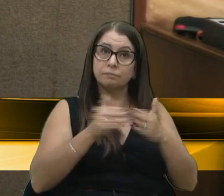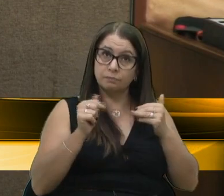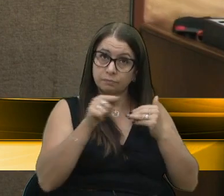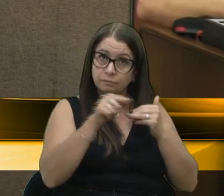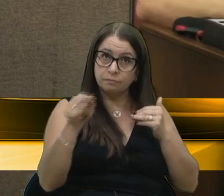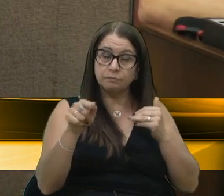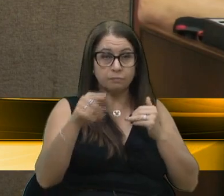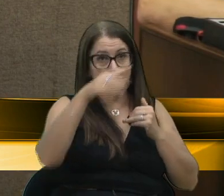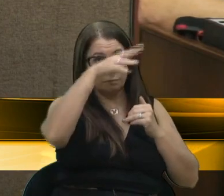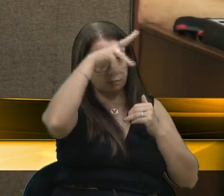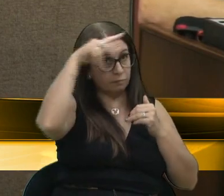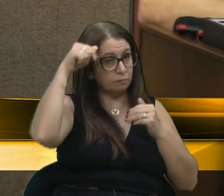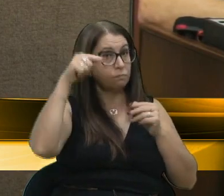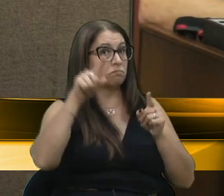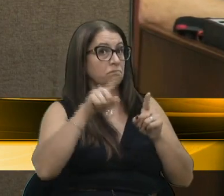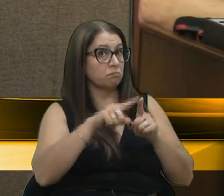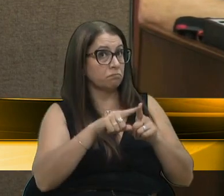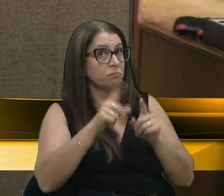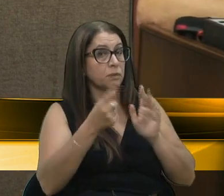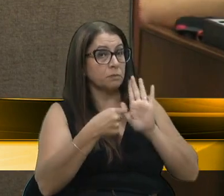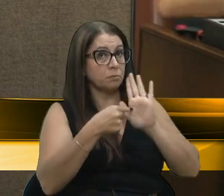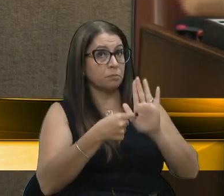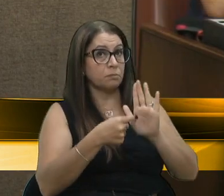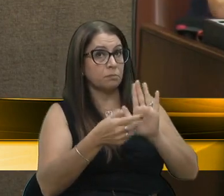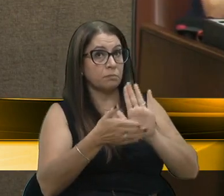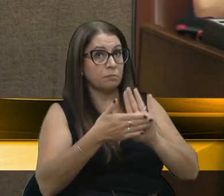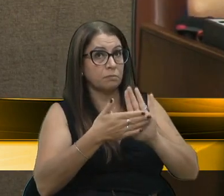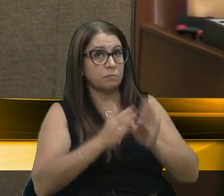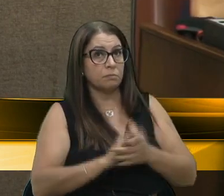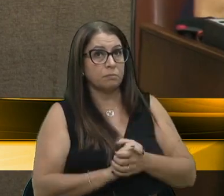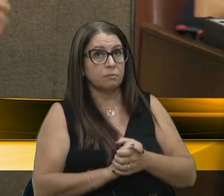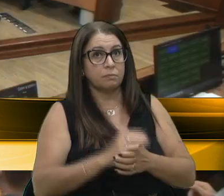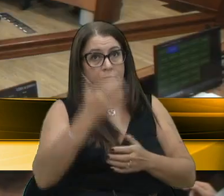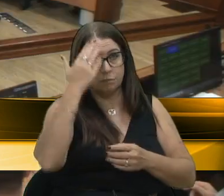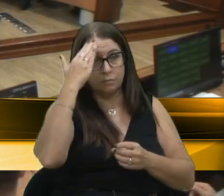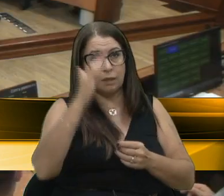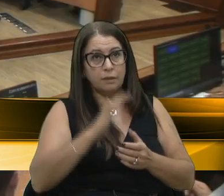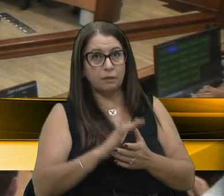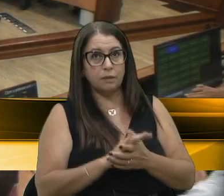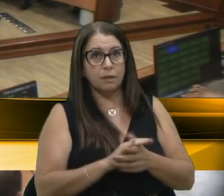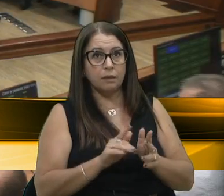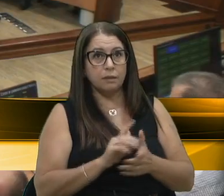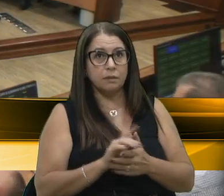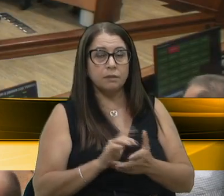que o Executivo, então, apresente essa proposta. Muito obrigada. Peço a palavra.